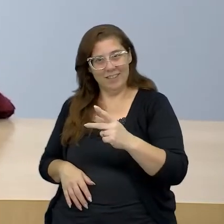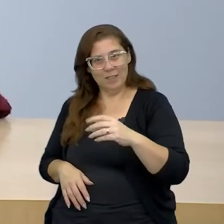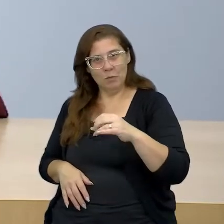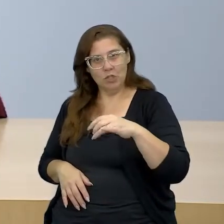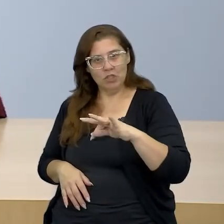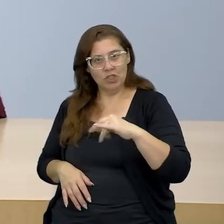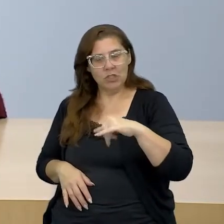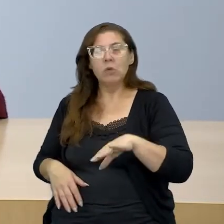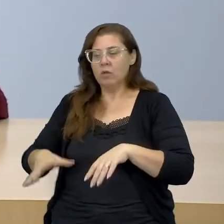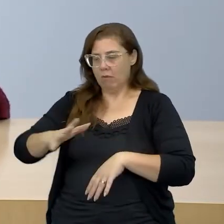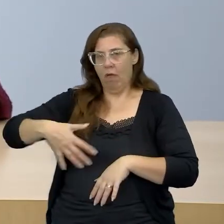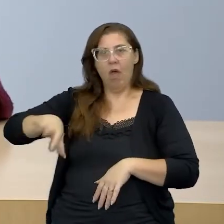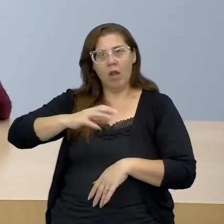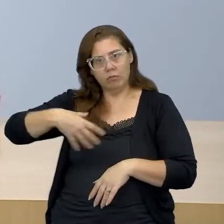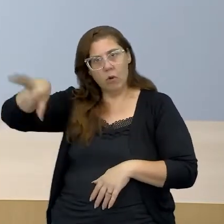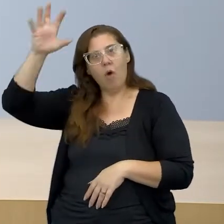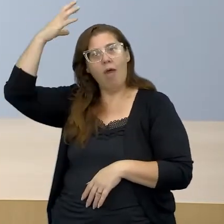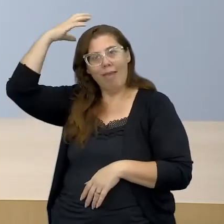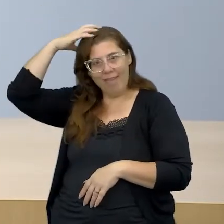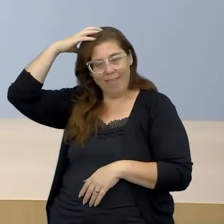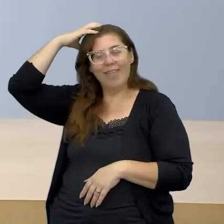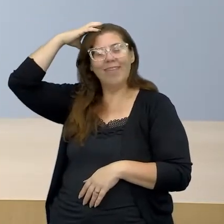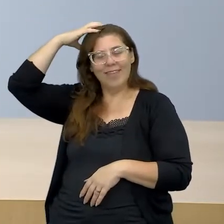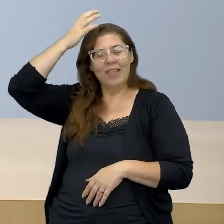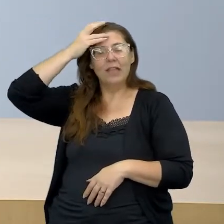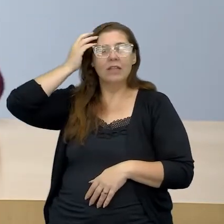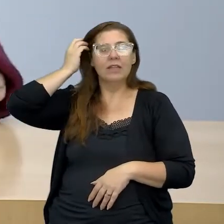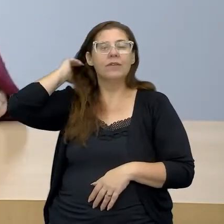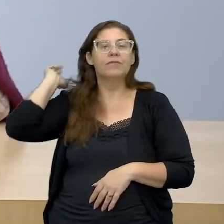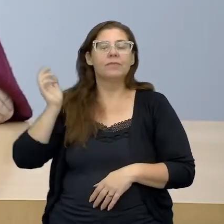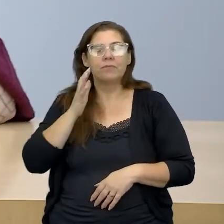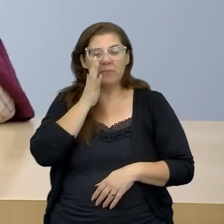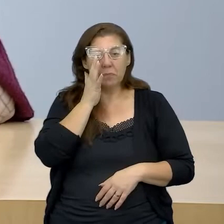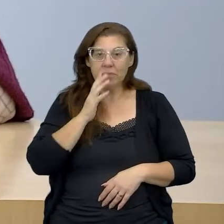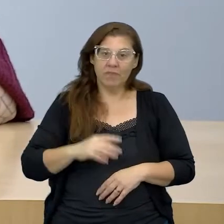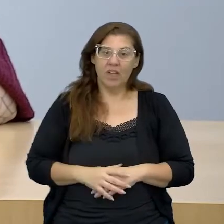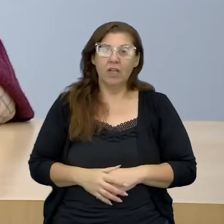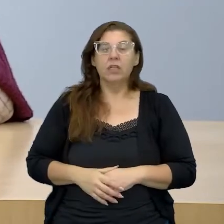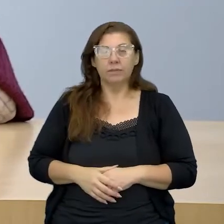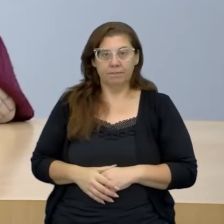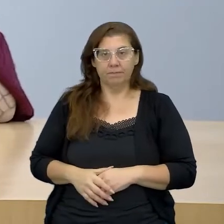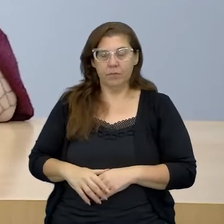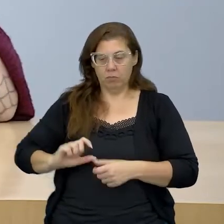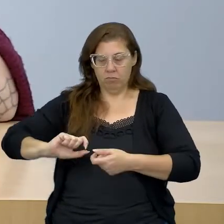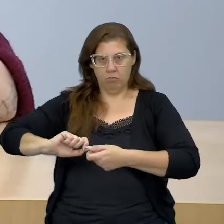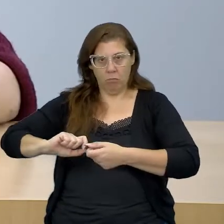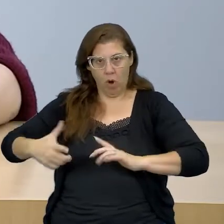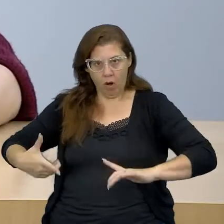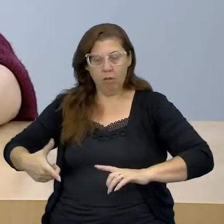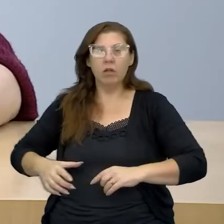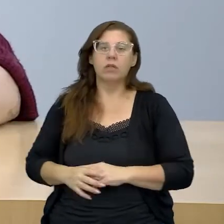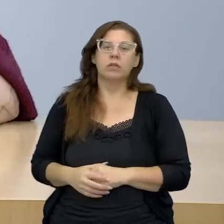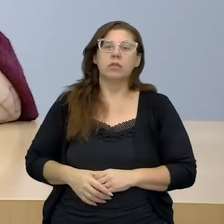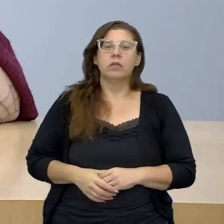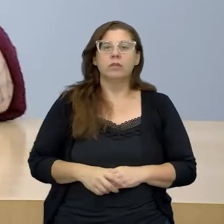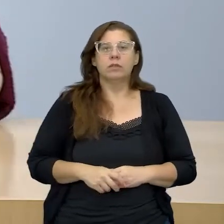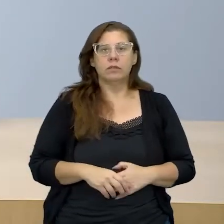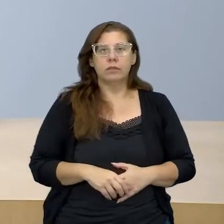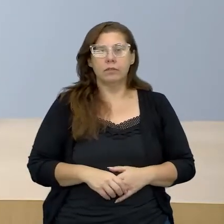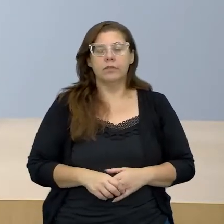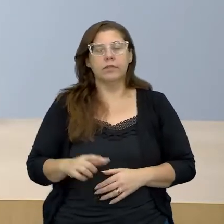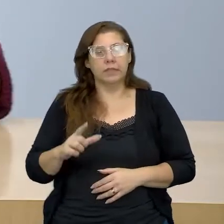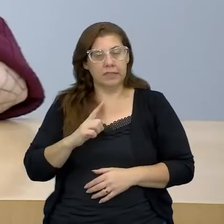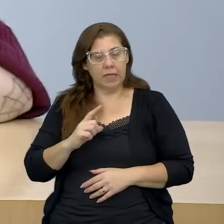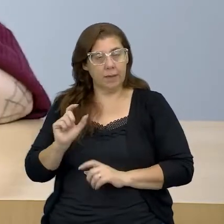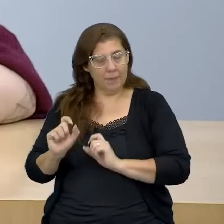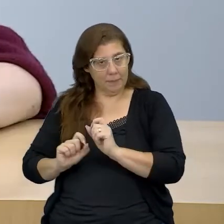monarquias na Europa, então, na modernidade com os déspotas, a gente